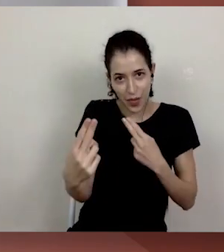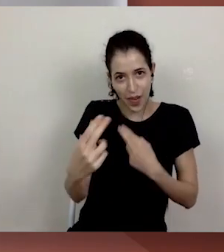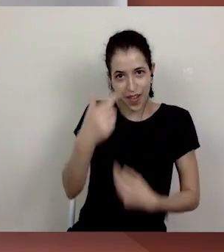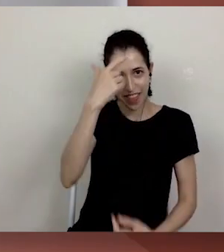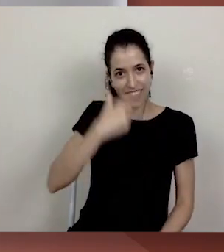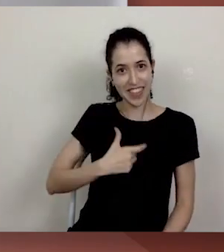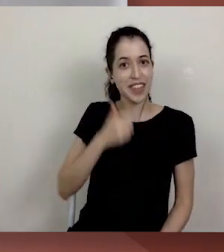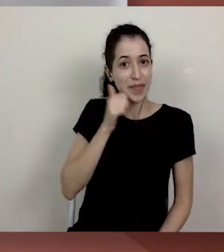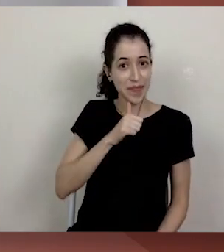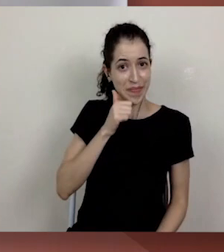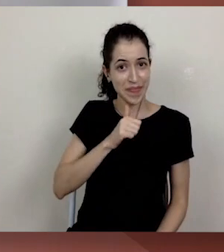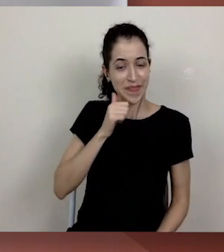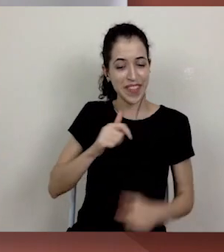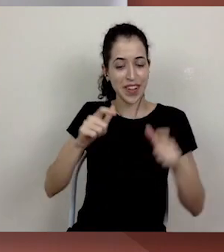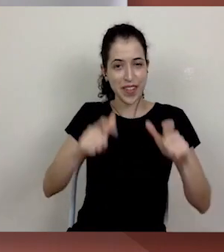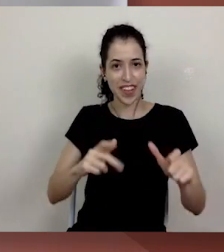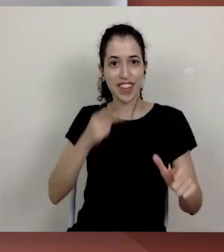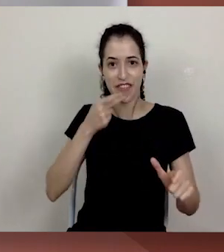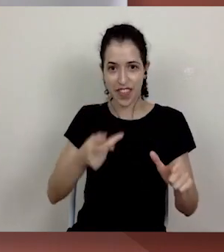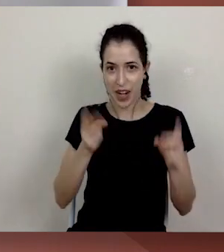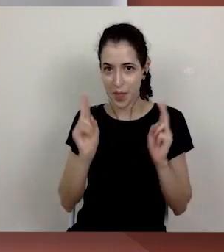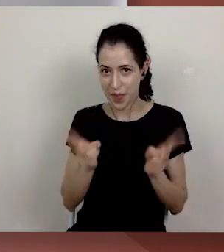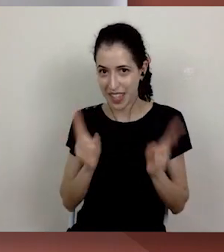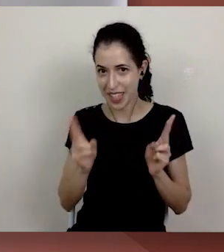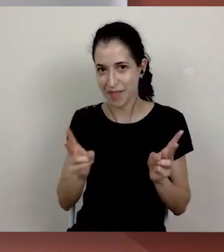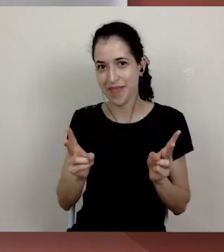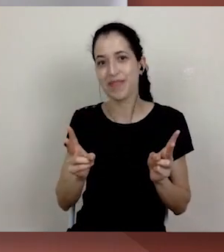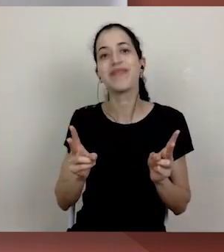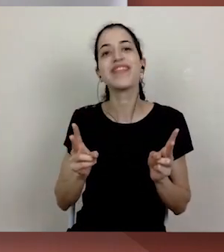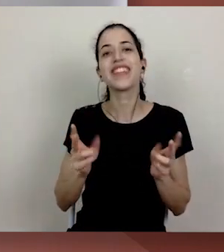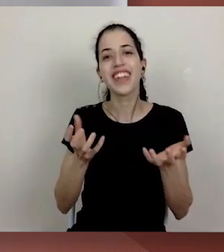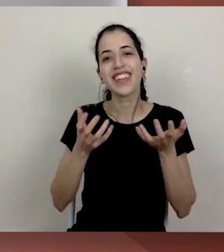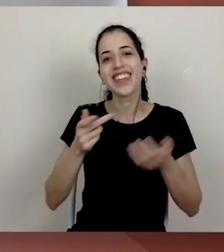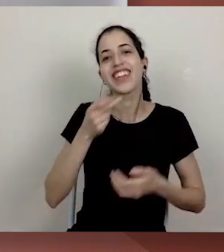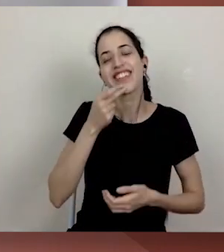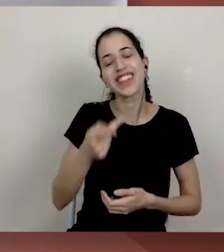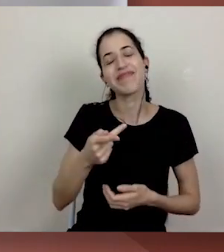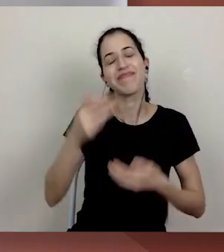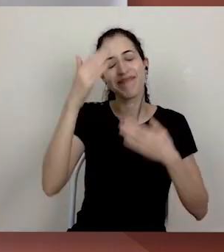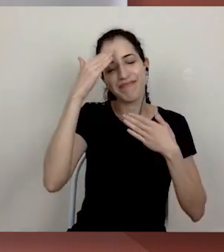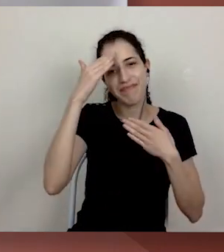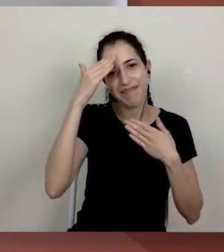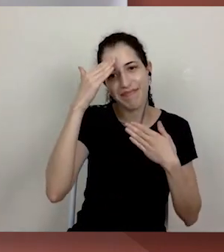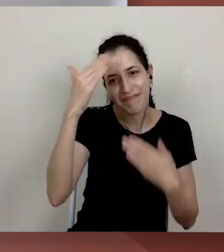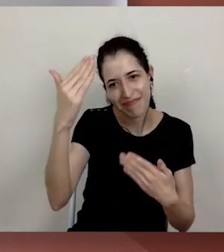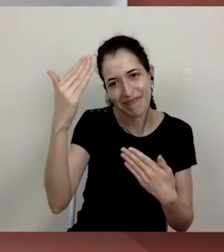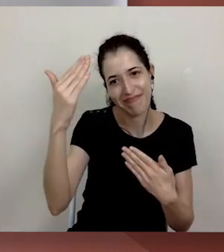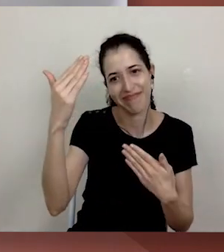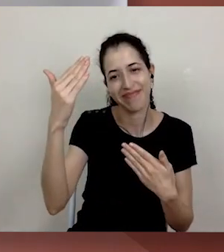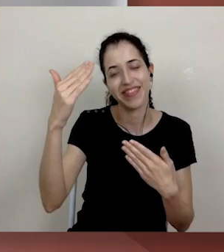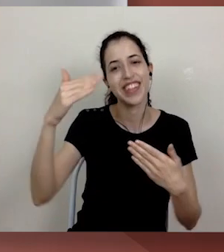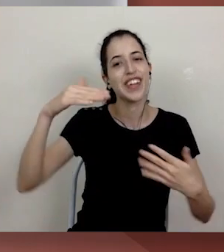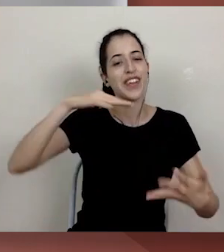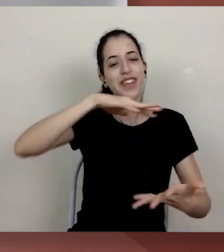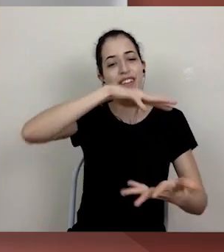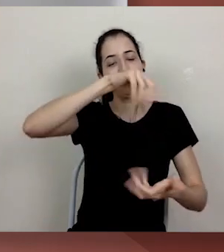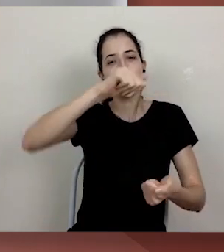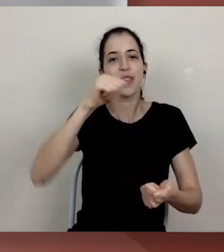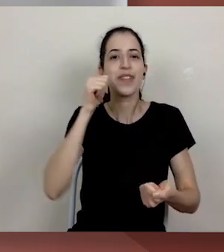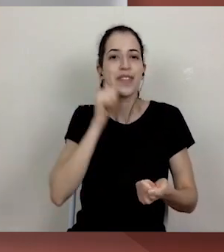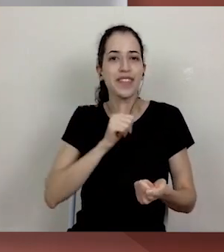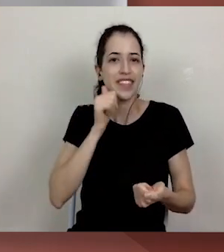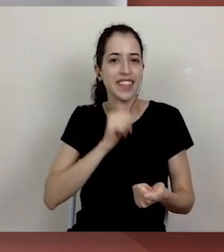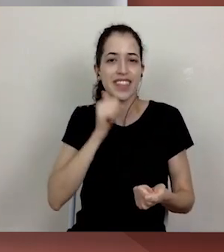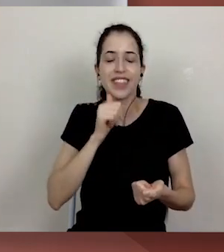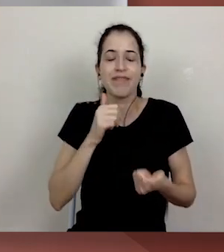fala, eu quero dizer muito obrigada. Esse universo feminino é que nos acolhe,